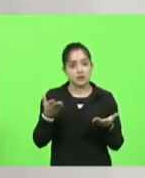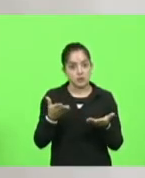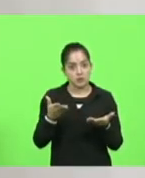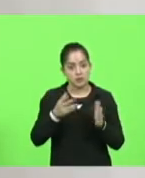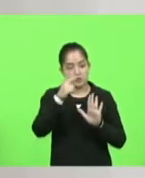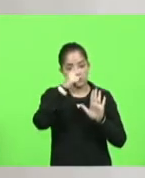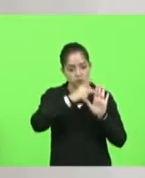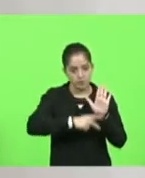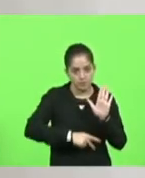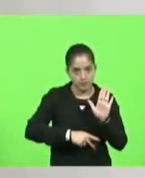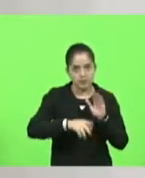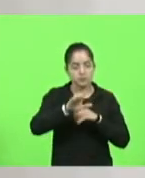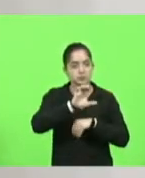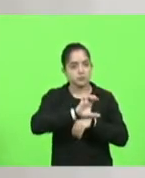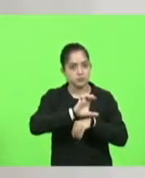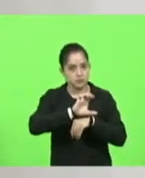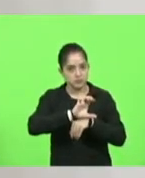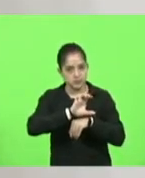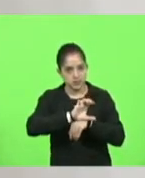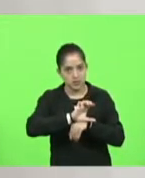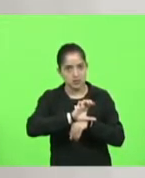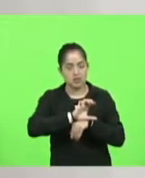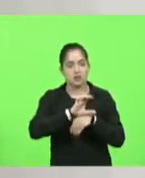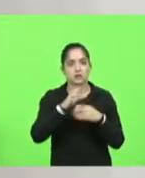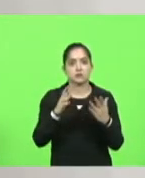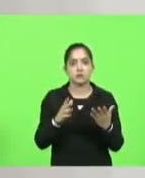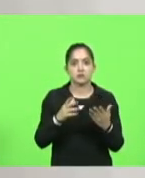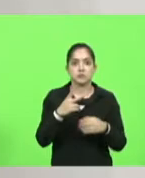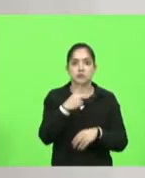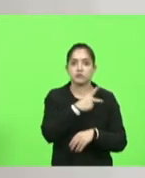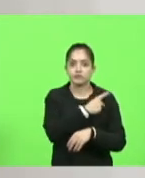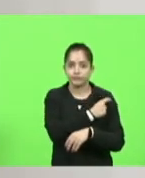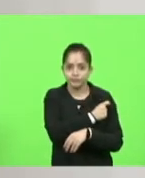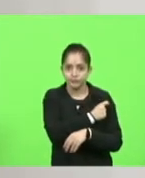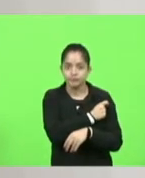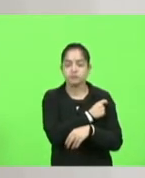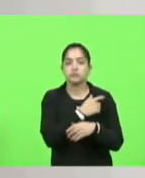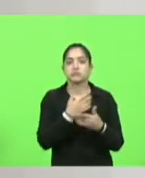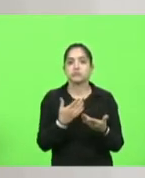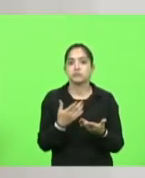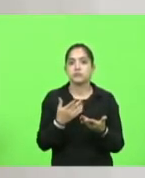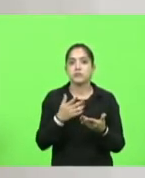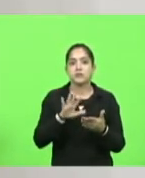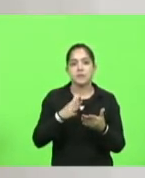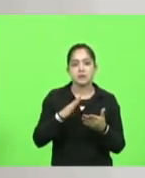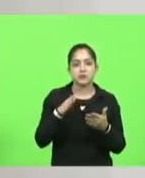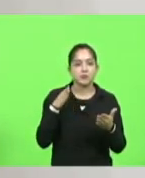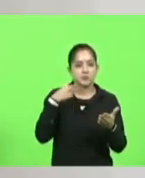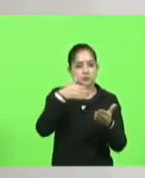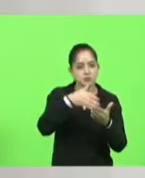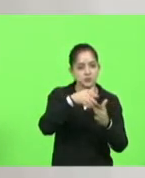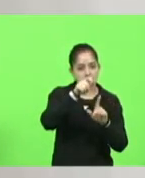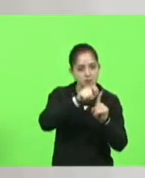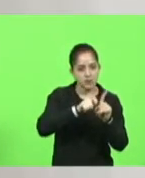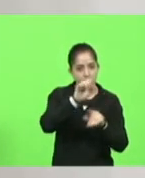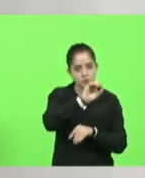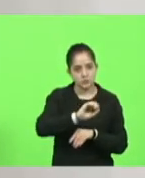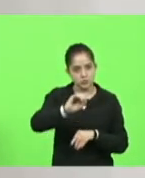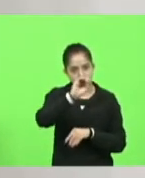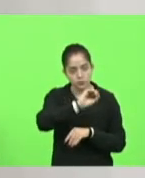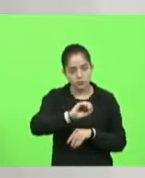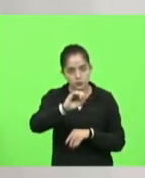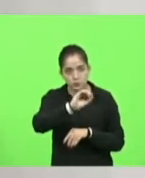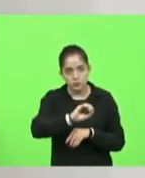estadualizado de imunização que prevê em outubro um desempenho